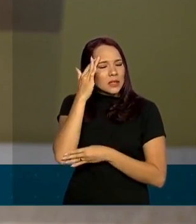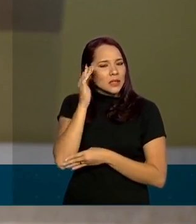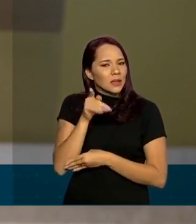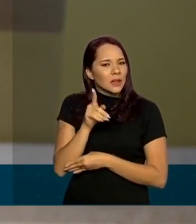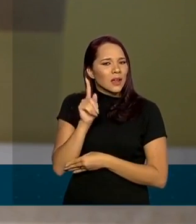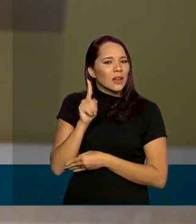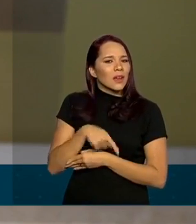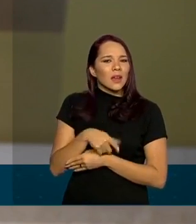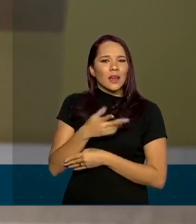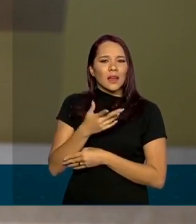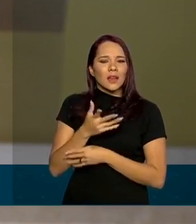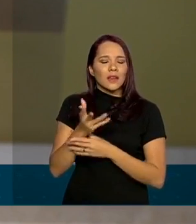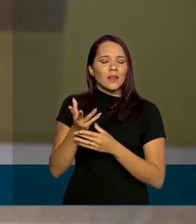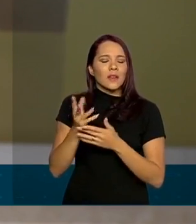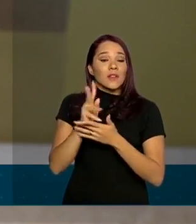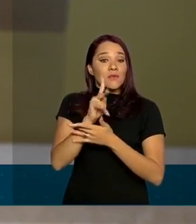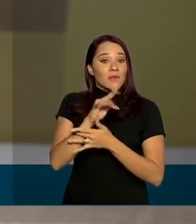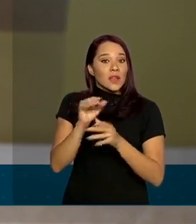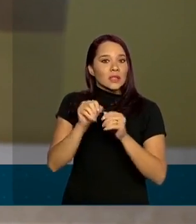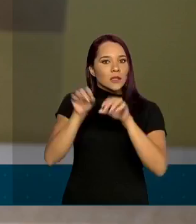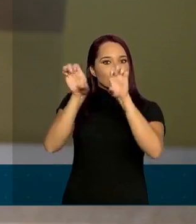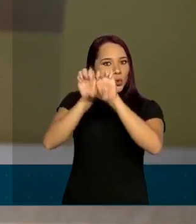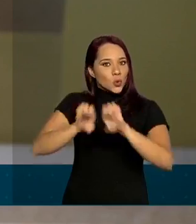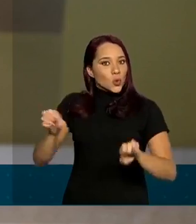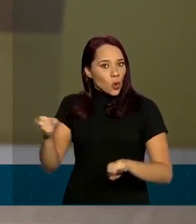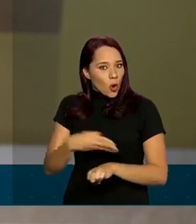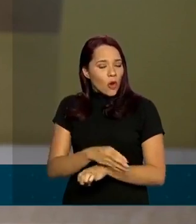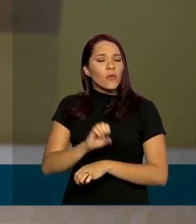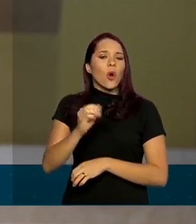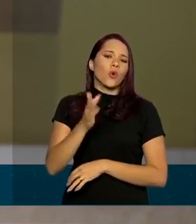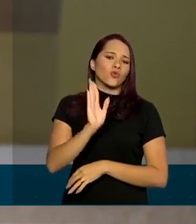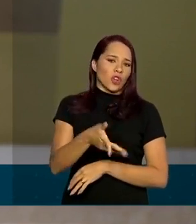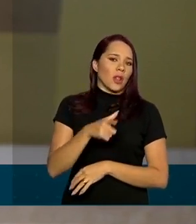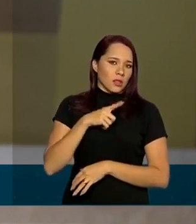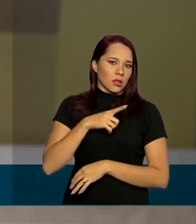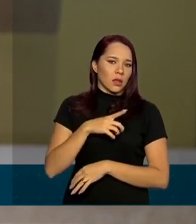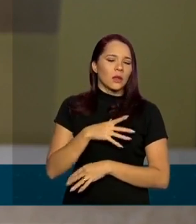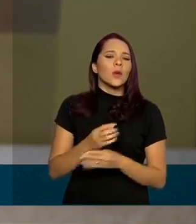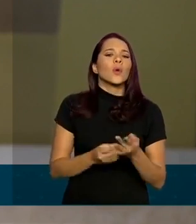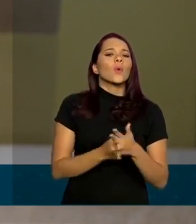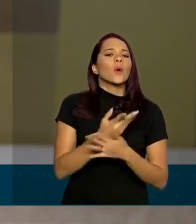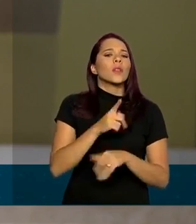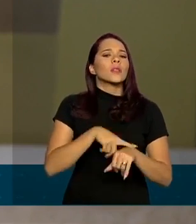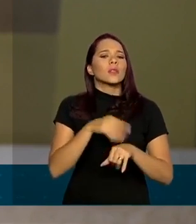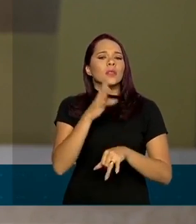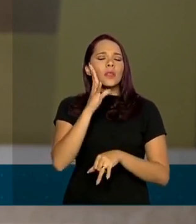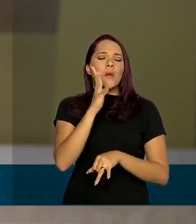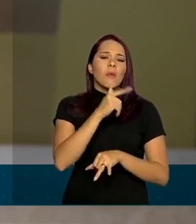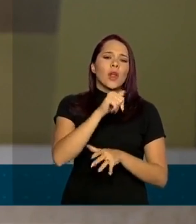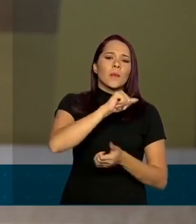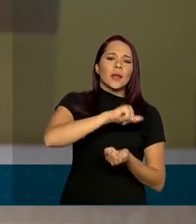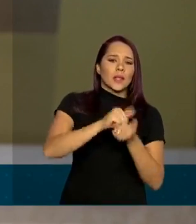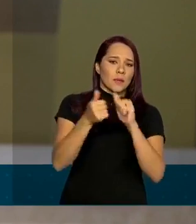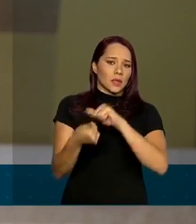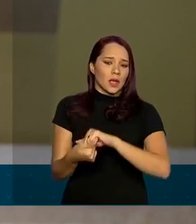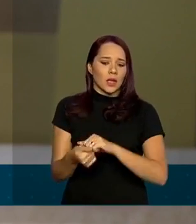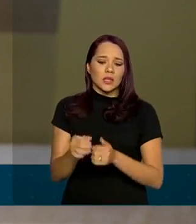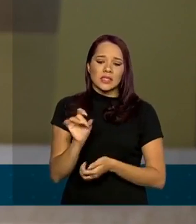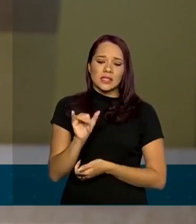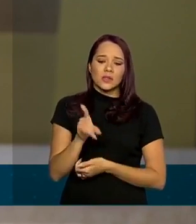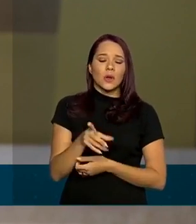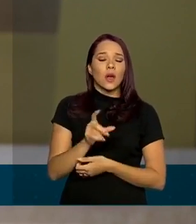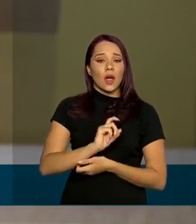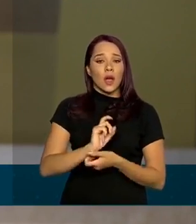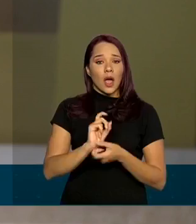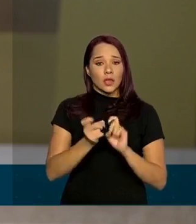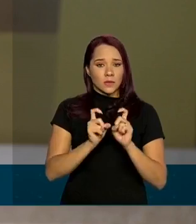ser instituída uma estrutura nova ou se elas já existem e quanto tempo leva mais ou menos para mudar se for só um caso administrativo